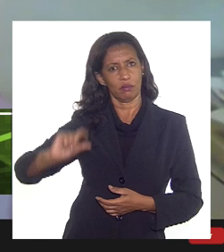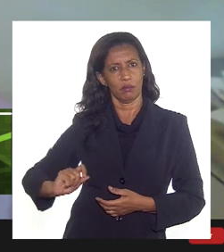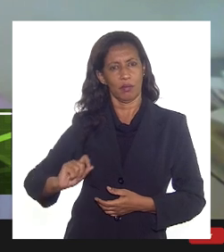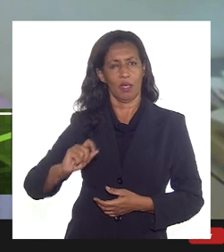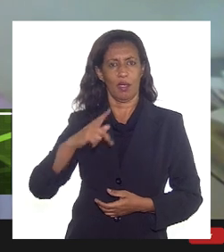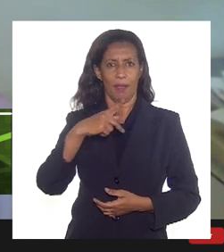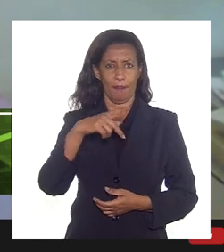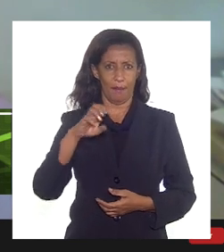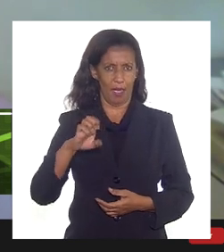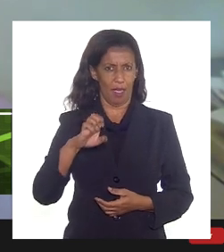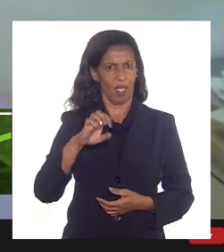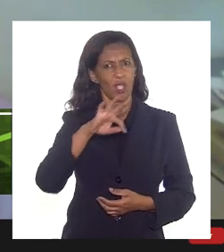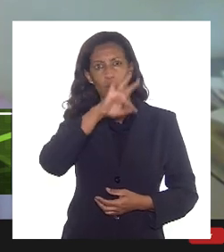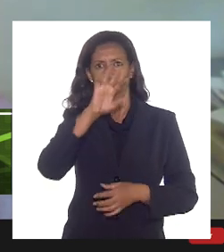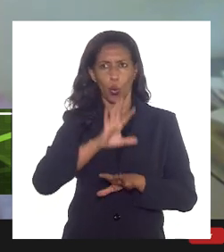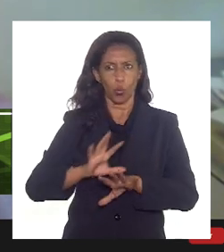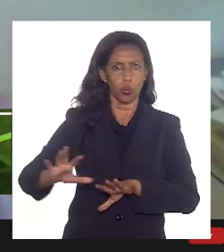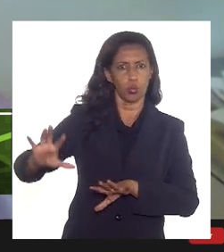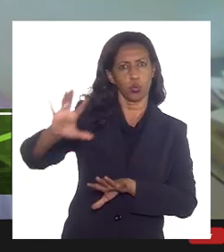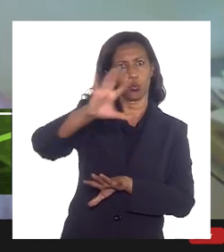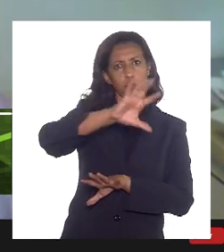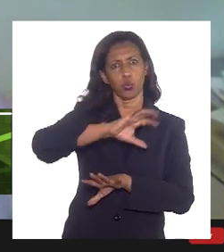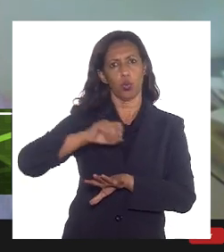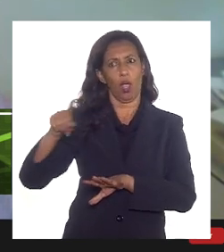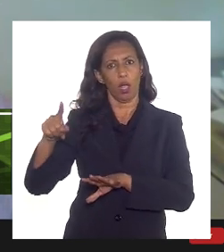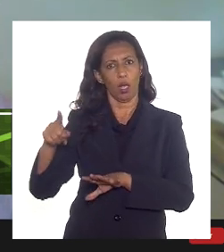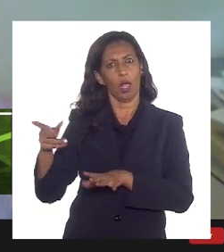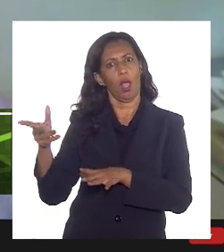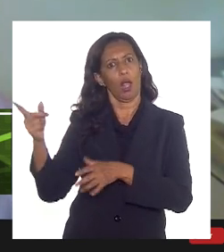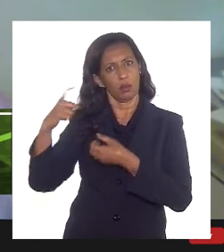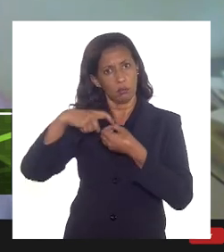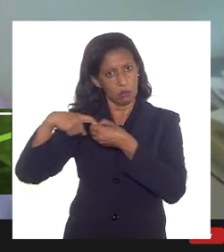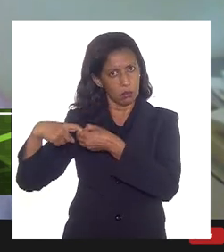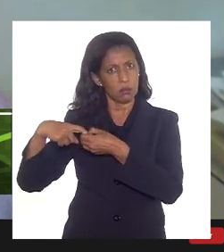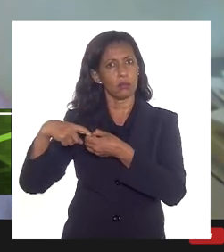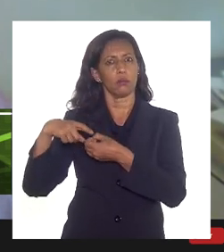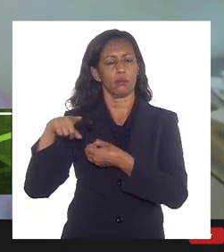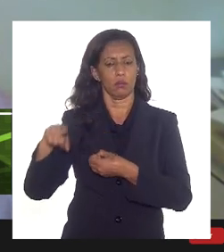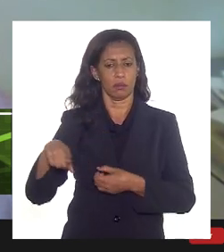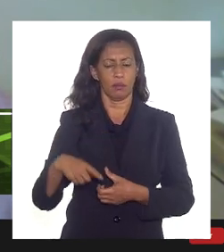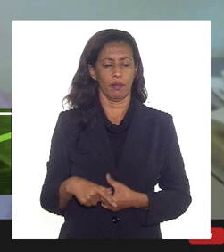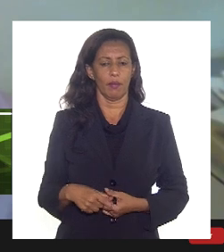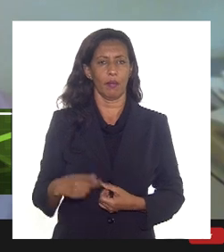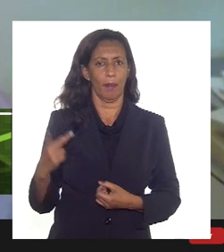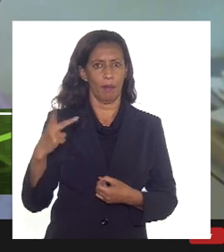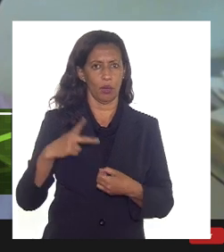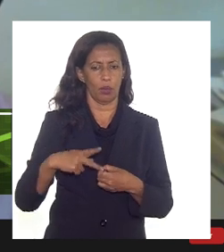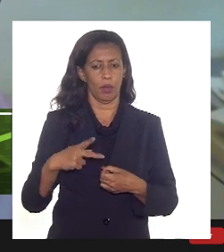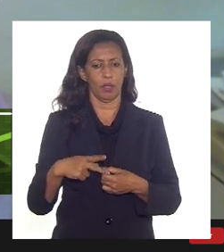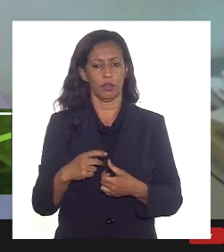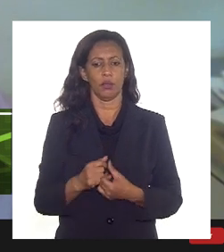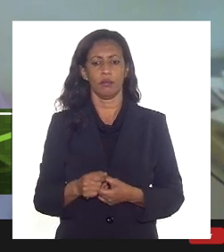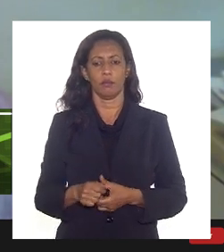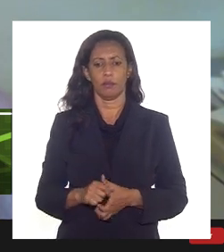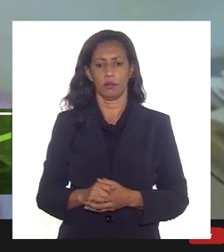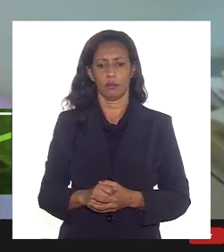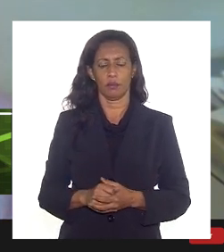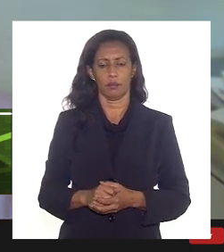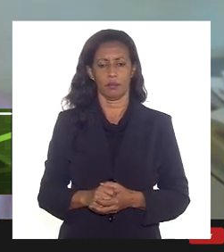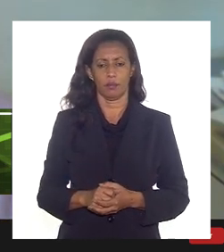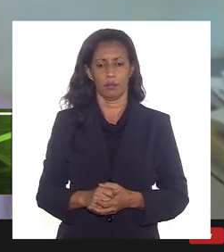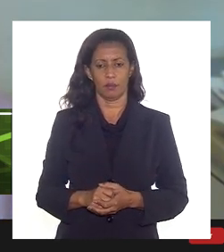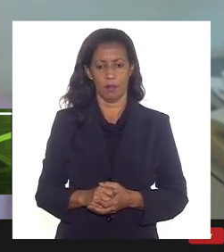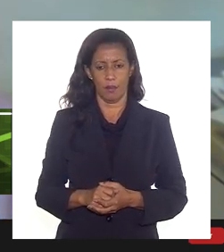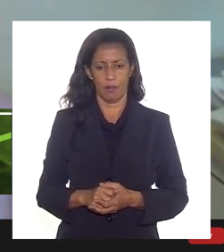os campos que elas são parceiras, que ela é parceira da Petrobras. Eu